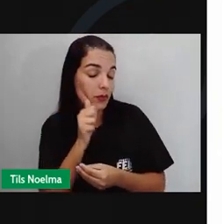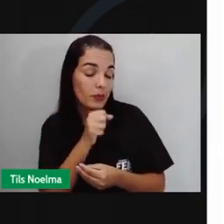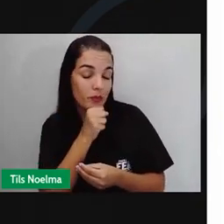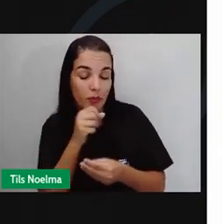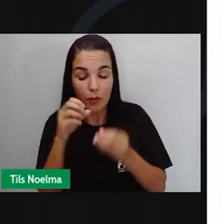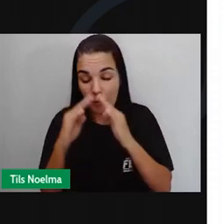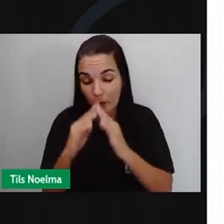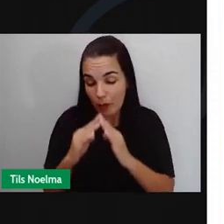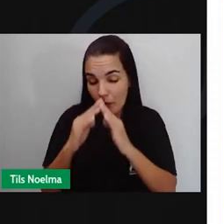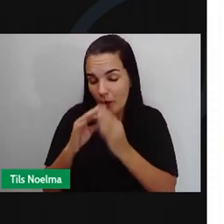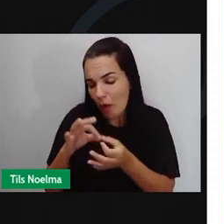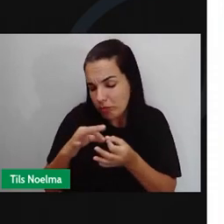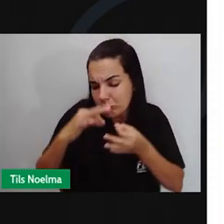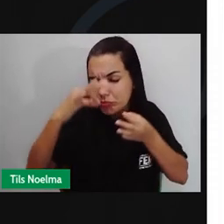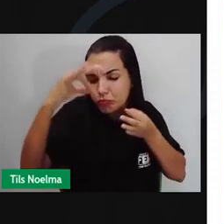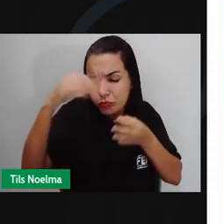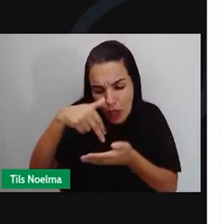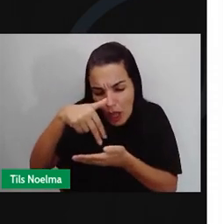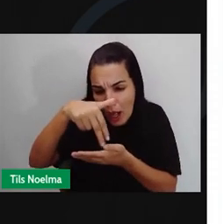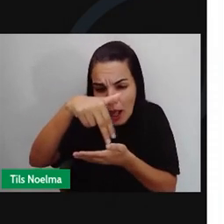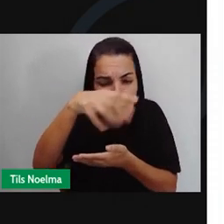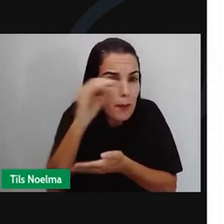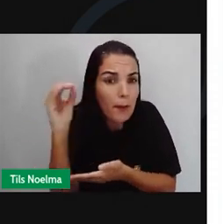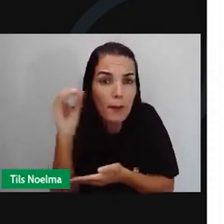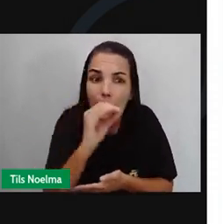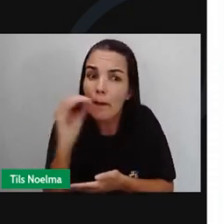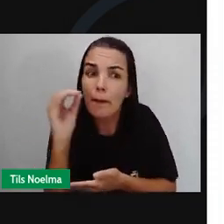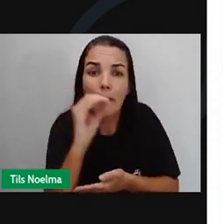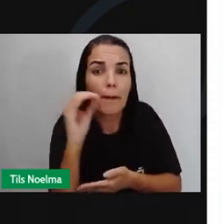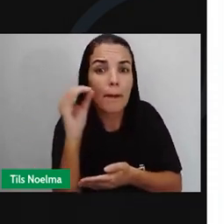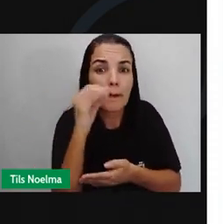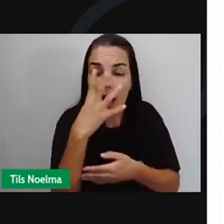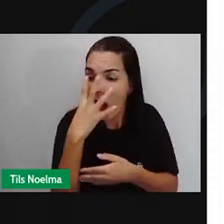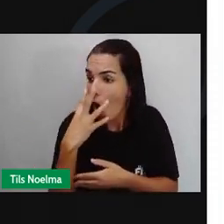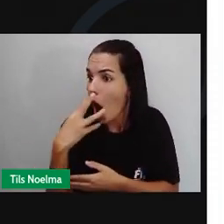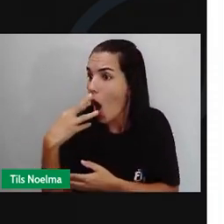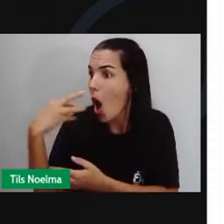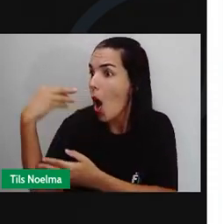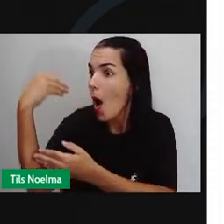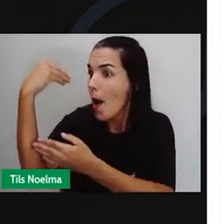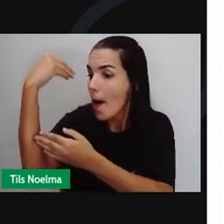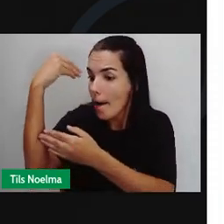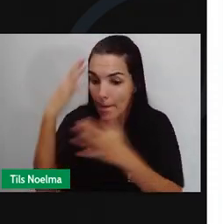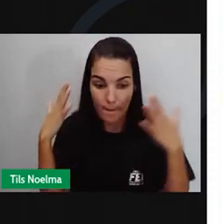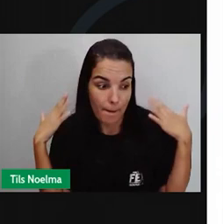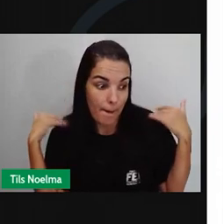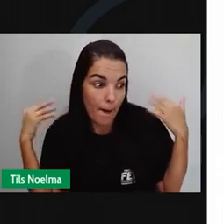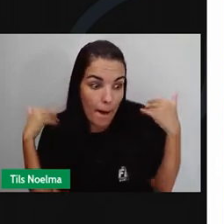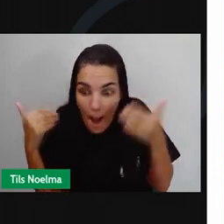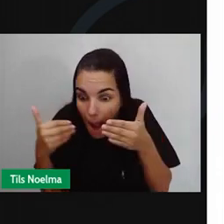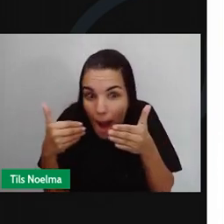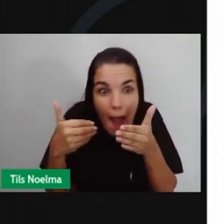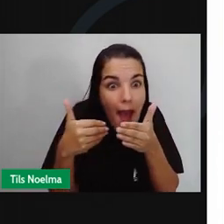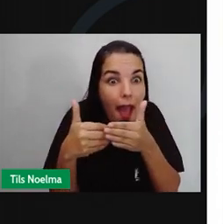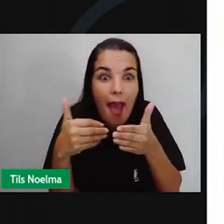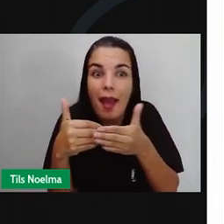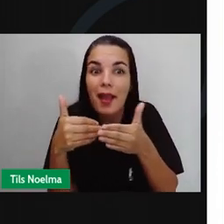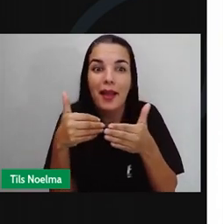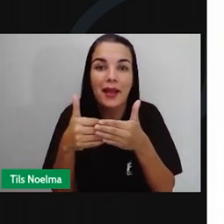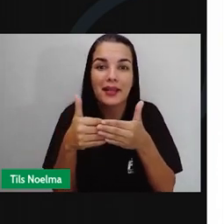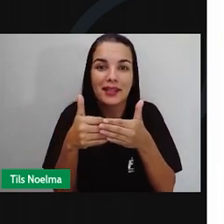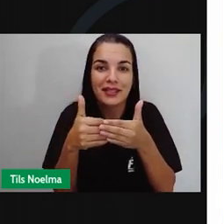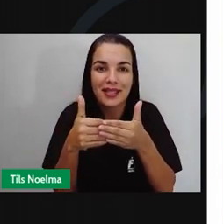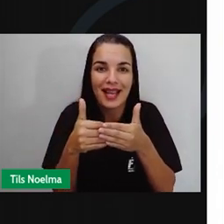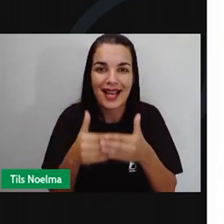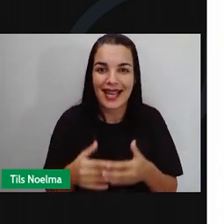longe O caminho é deserto E o lobo mal passeia aqui por perto